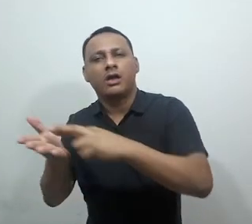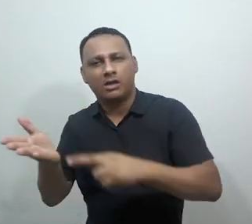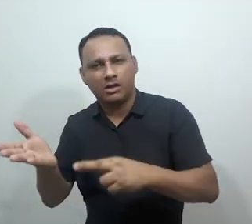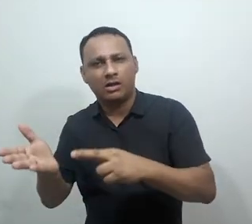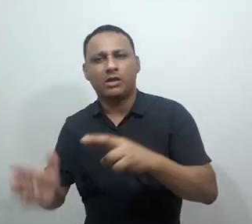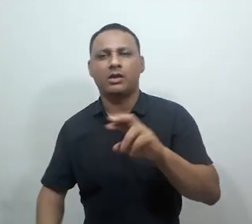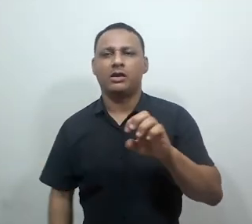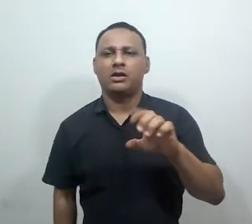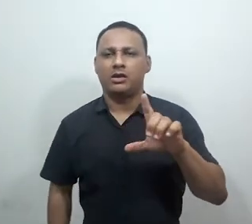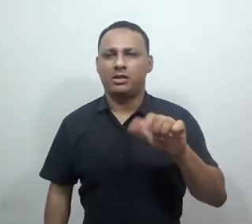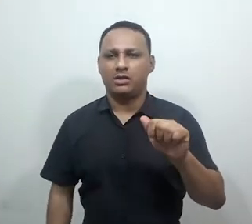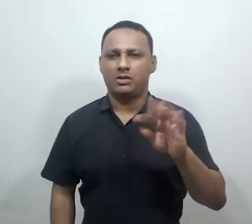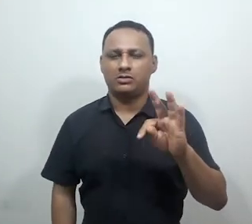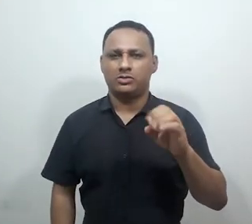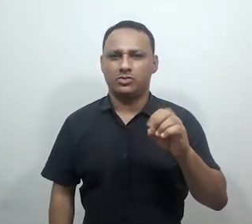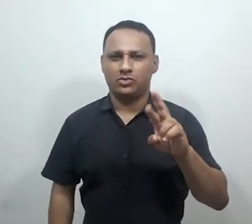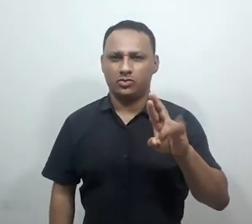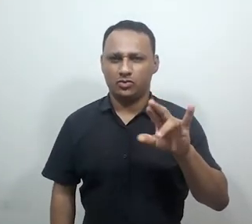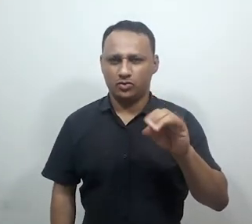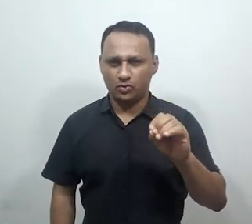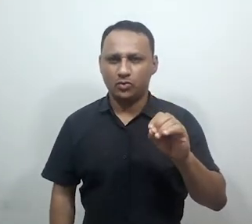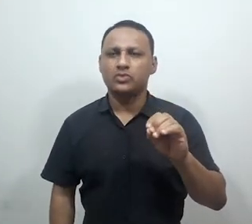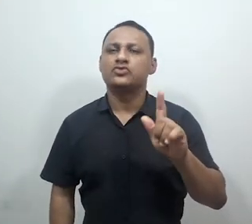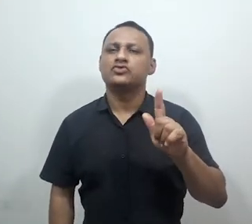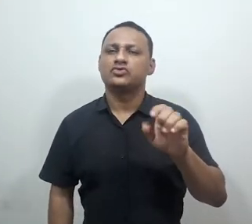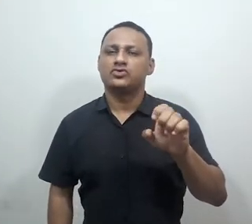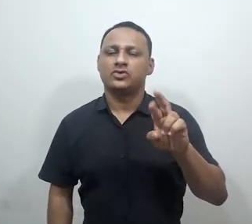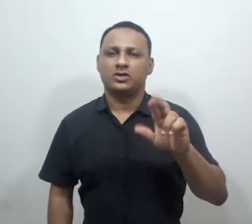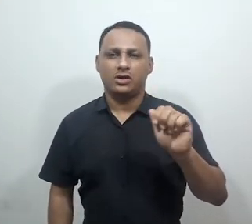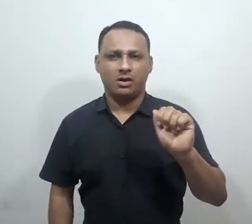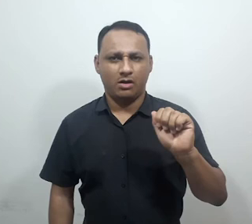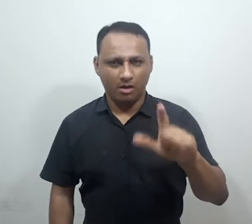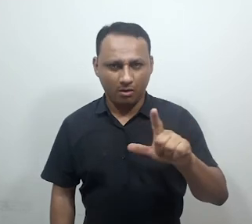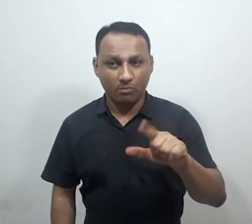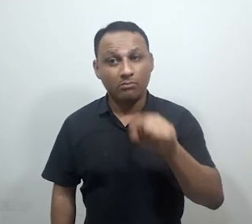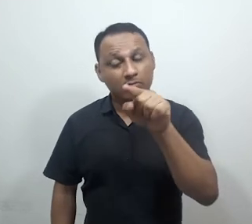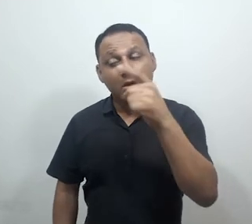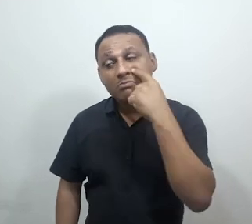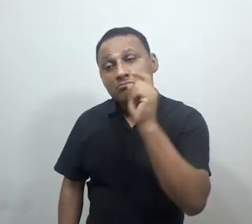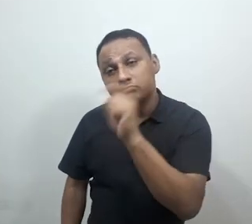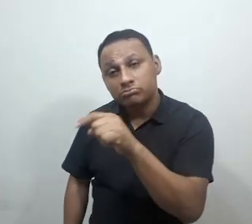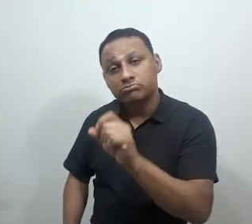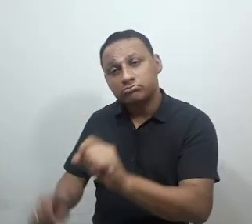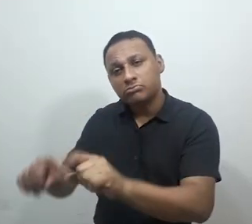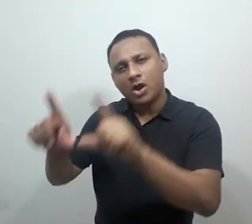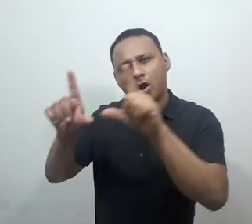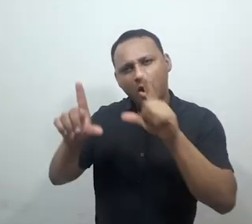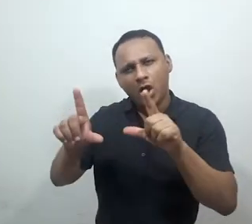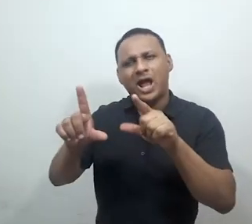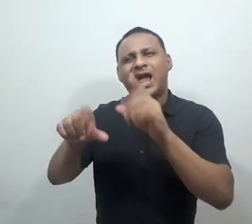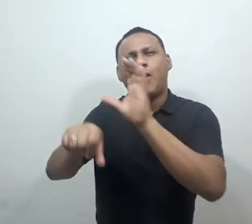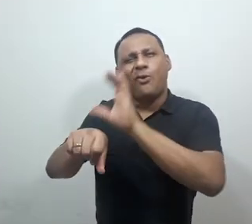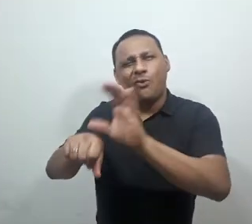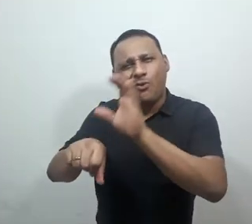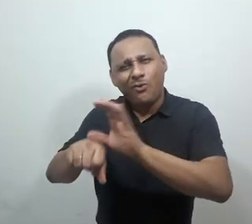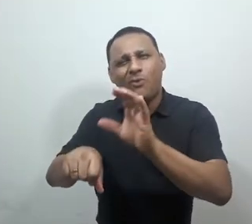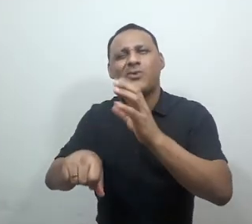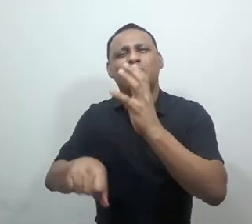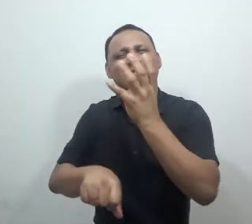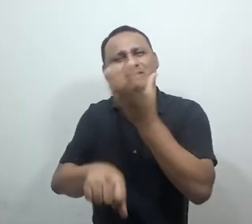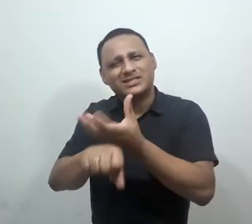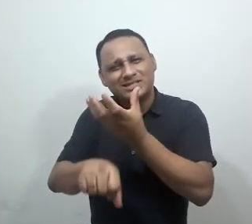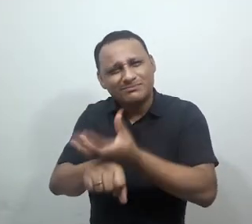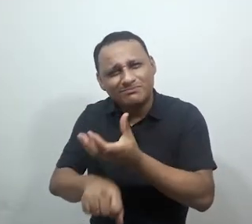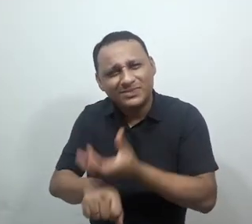E nela, podemos pedir para visualizar o relatório geral. Clicamos sobre ele. Aqui temos uma listagem de todos os